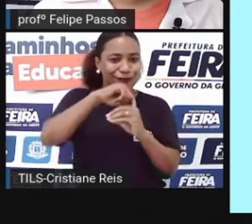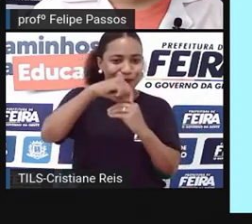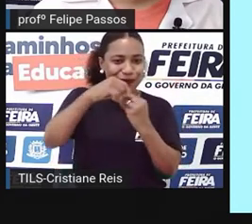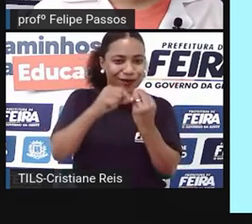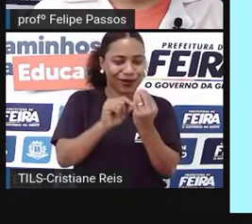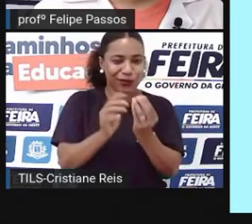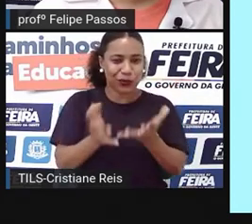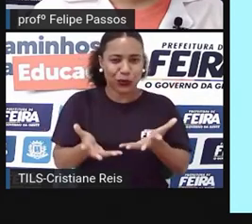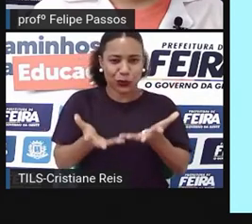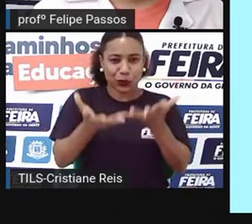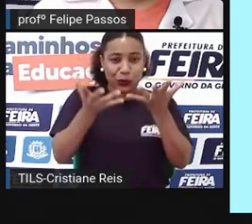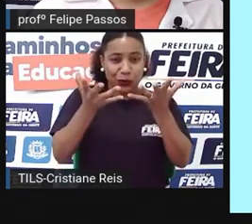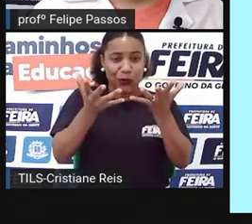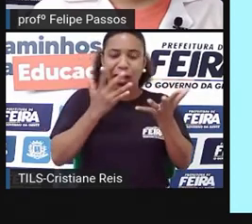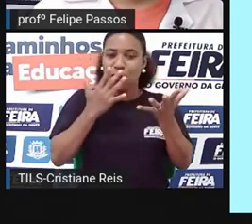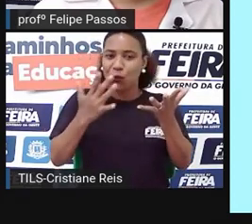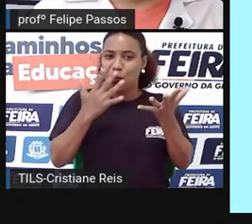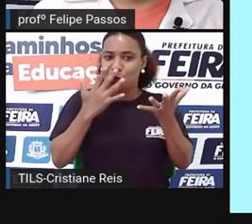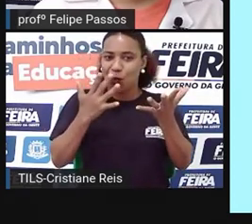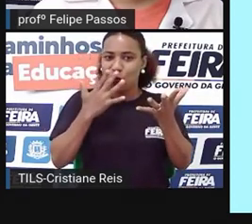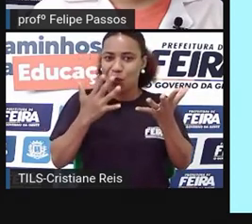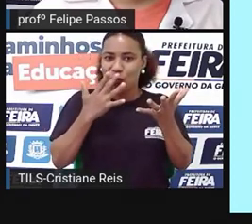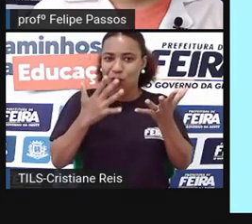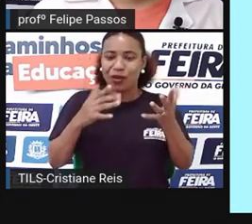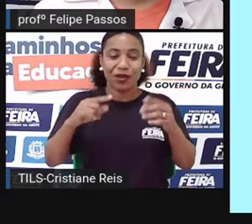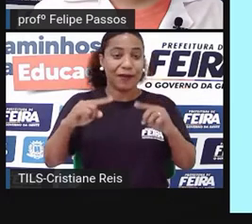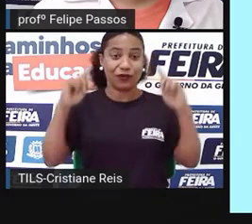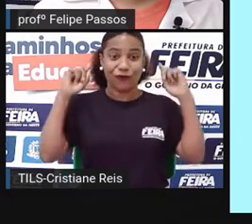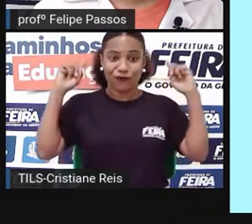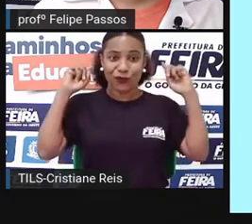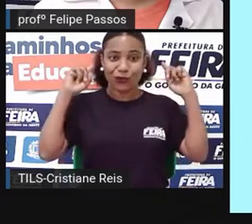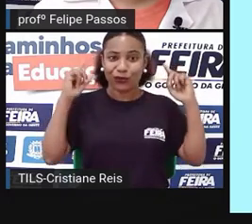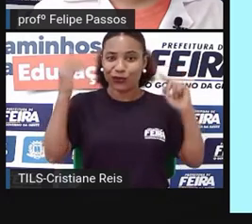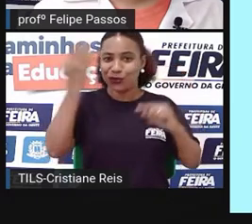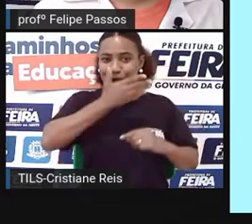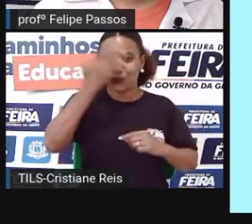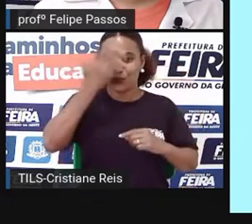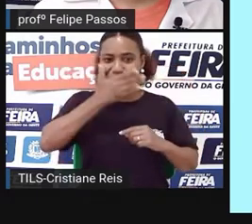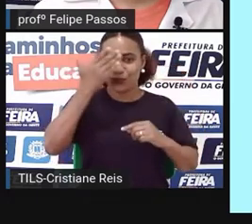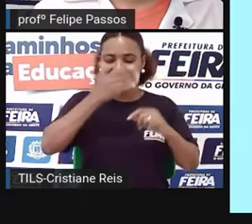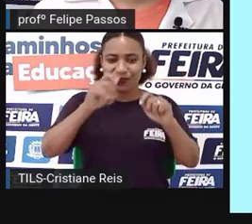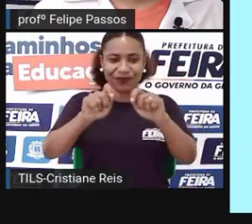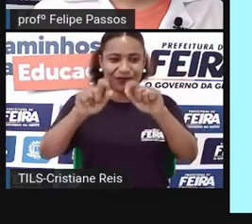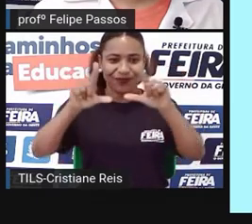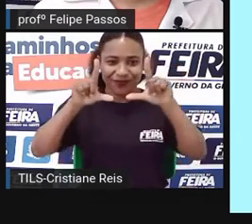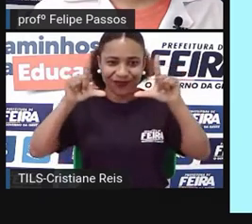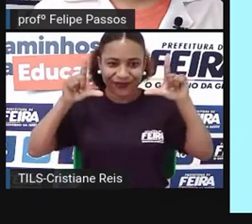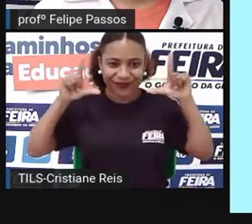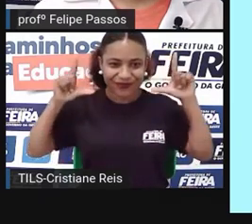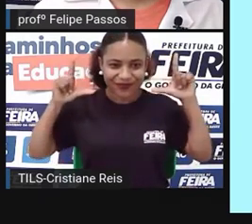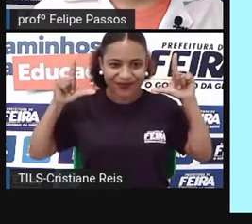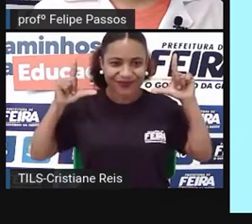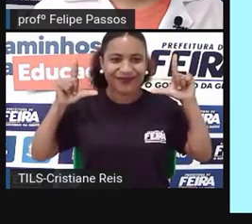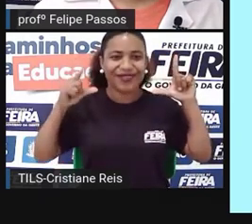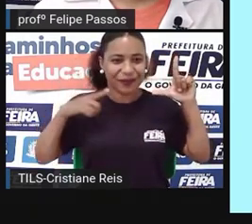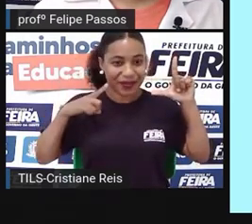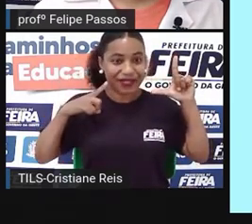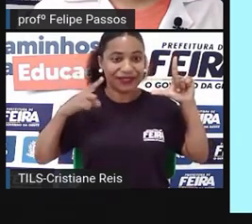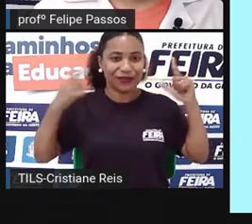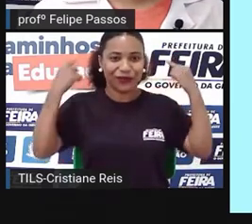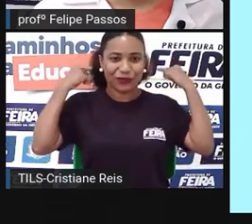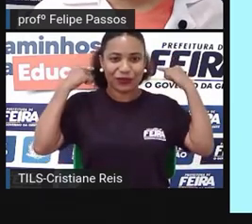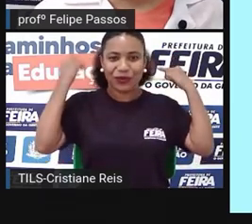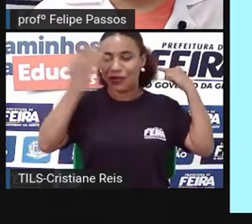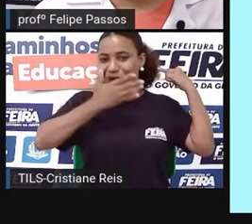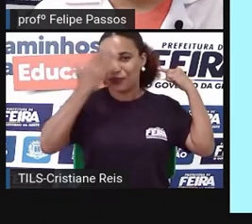o vermelho assim e o fundo desfocado, aí a gente aplica a técnica do diafragma, desfocar a luz, aí eu tive a ajuda do